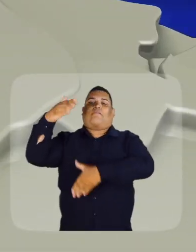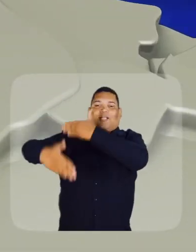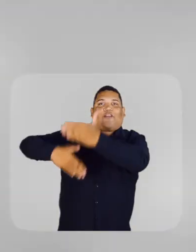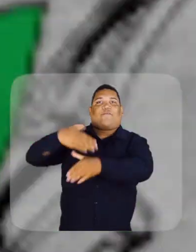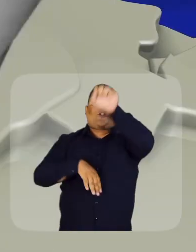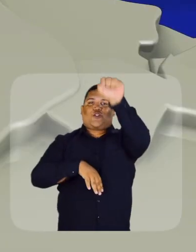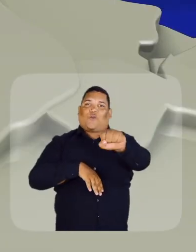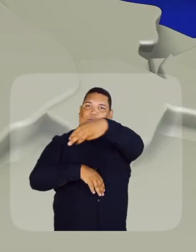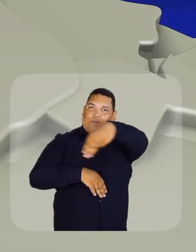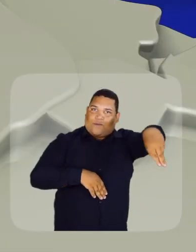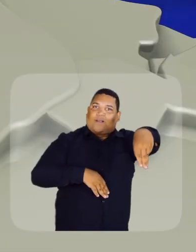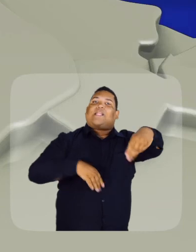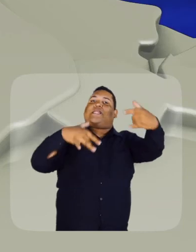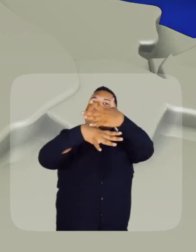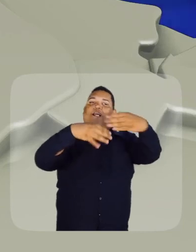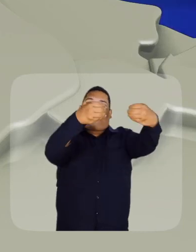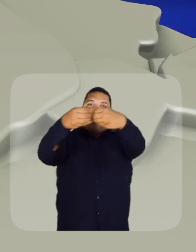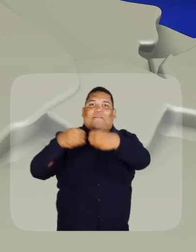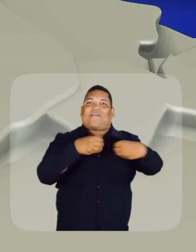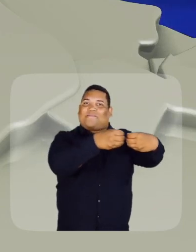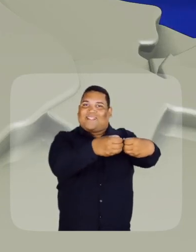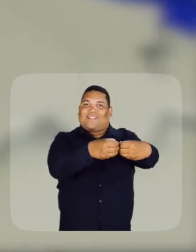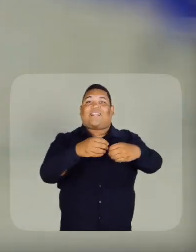sul do Maranhão e das regiões vizinhas.